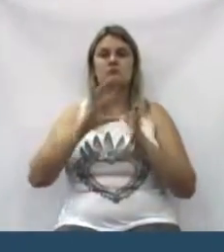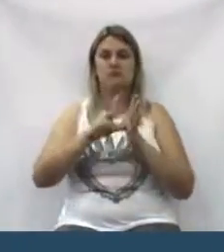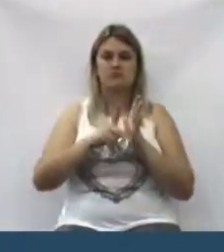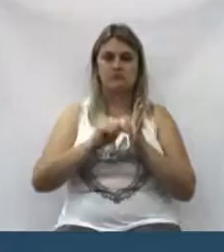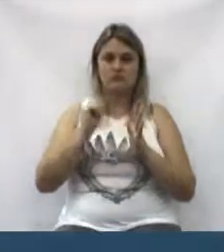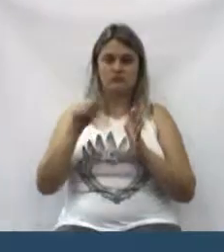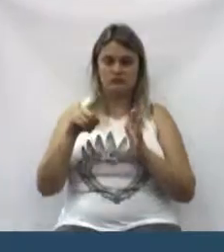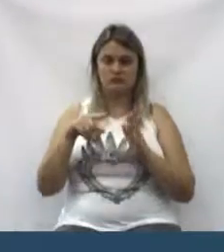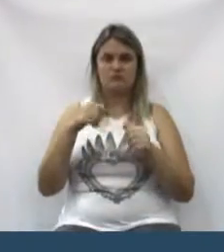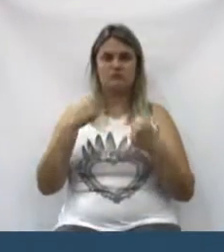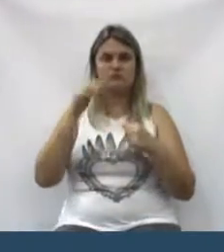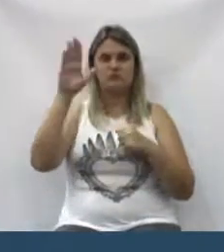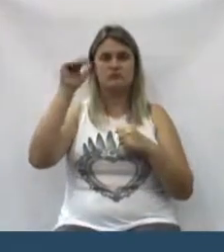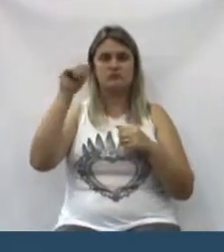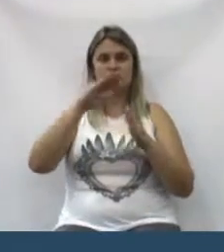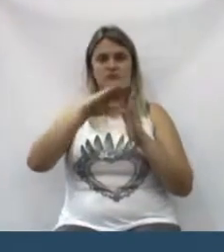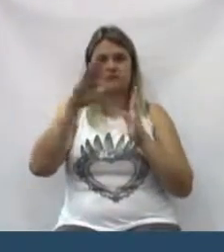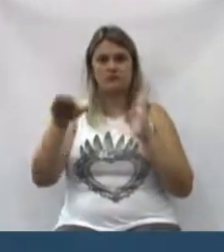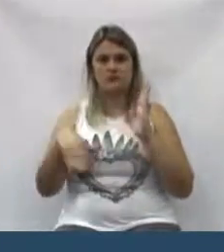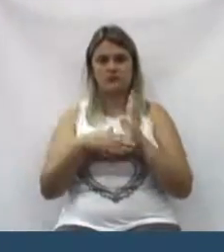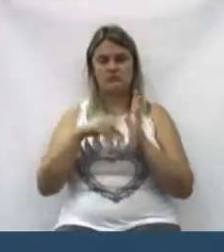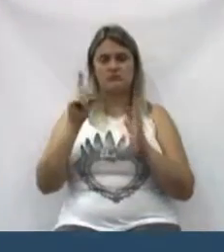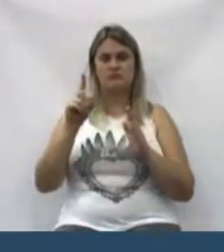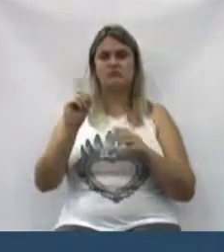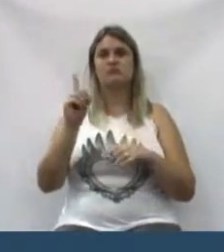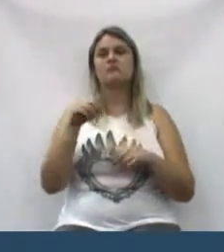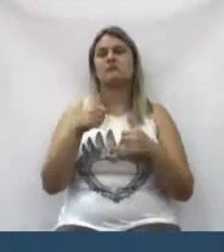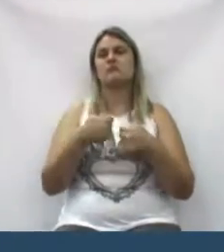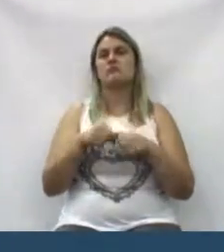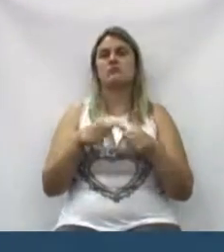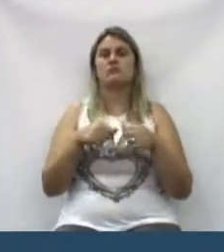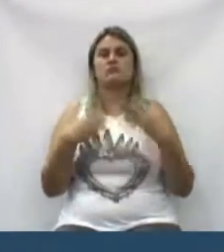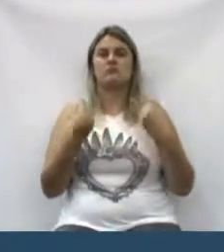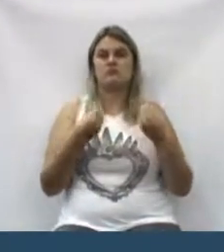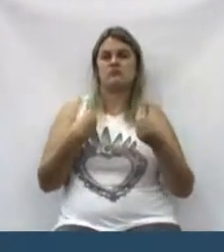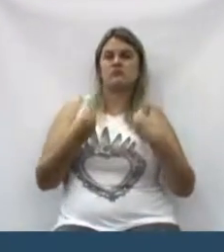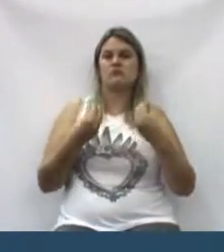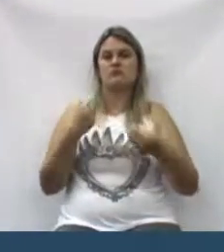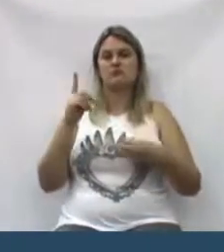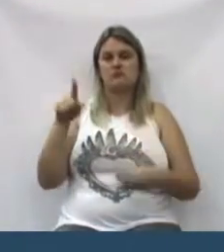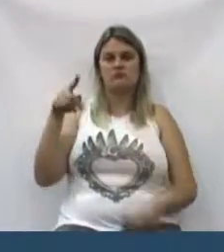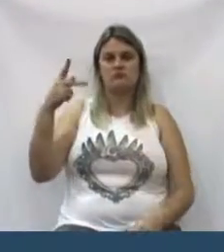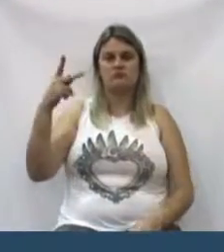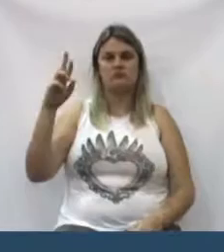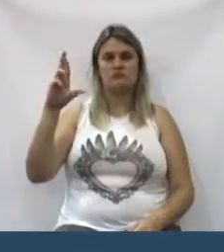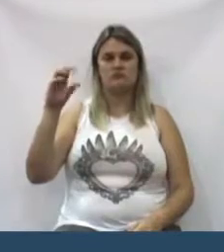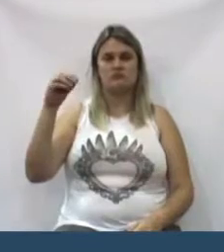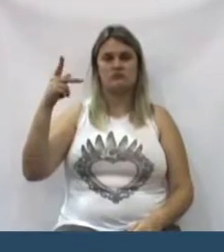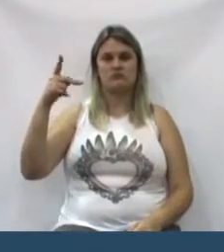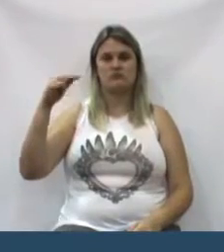ladrão mas tem que chamar todos de ladrão não tem que ficar aí dizendo que é propina